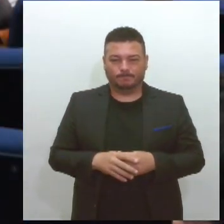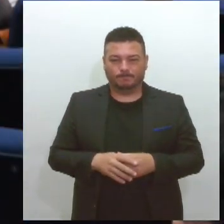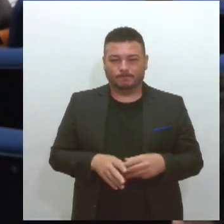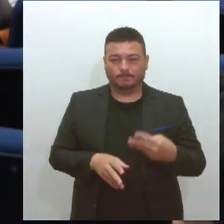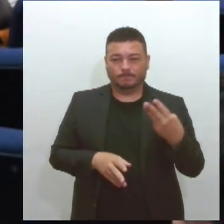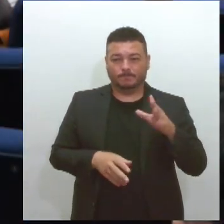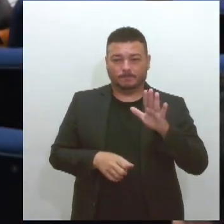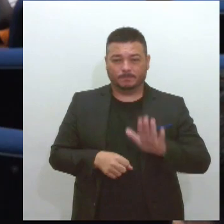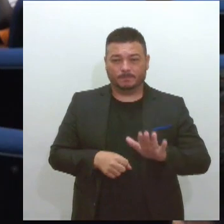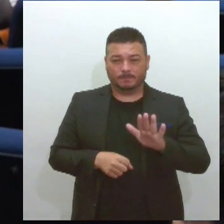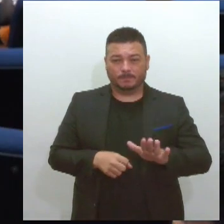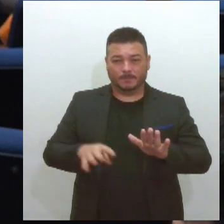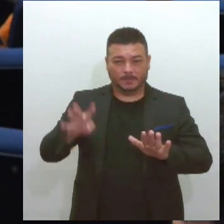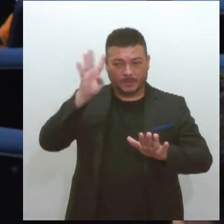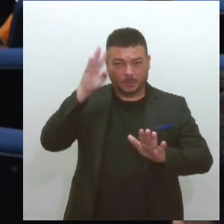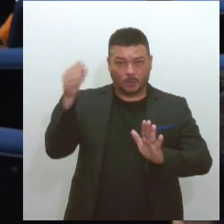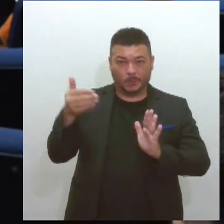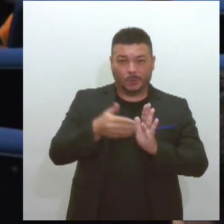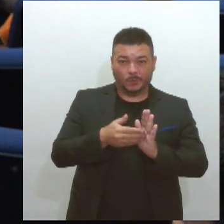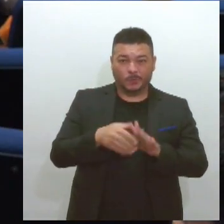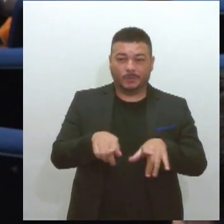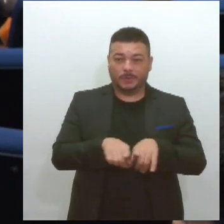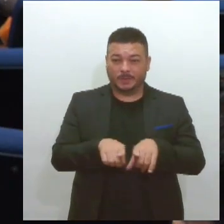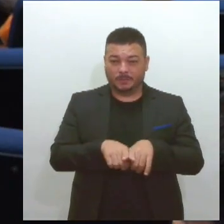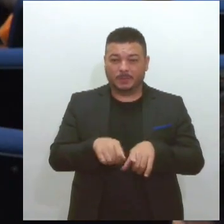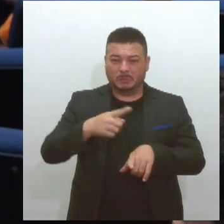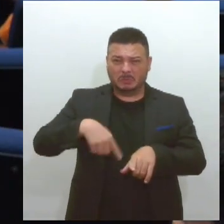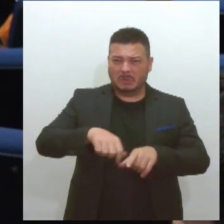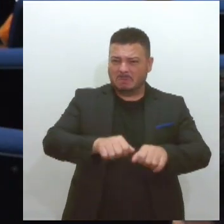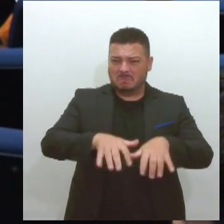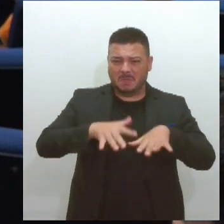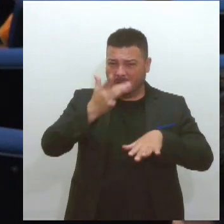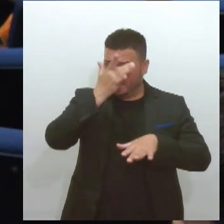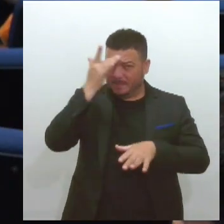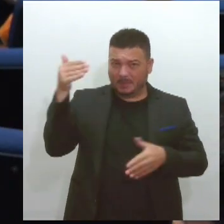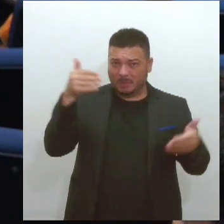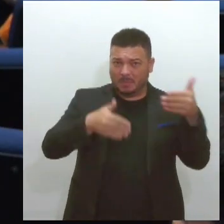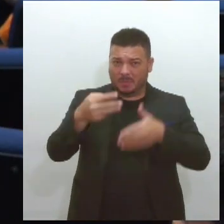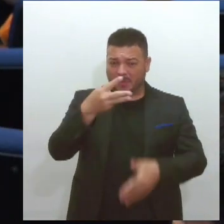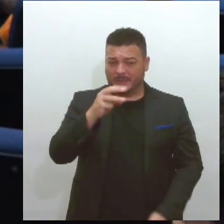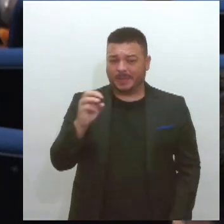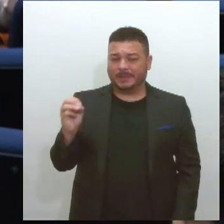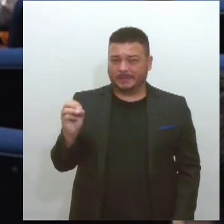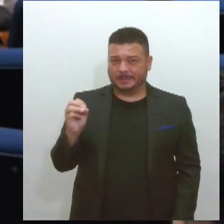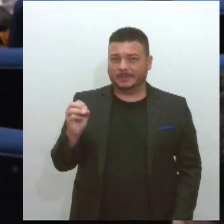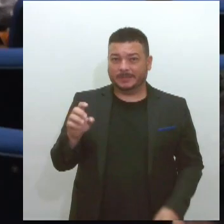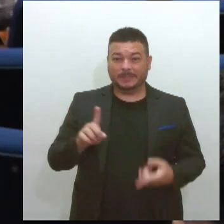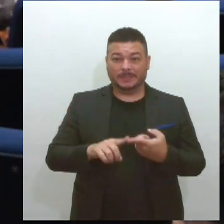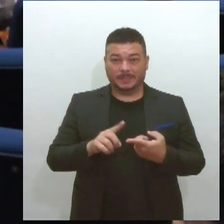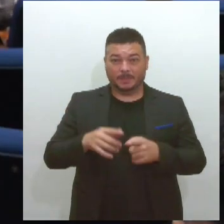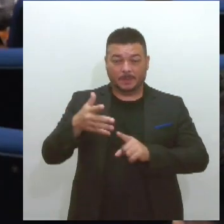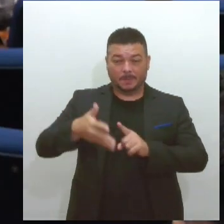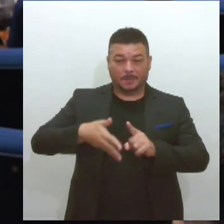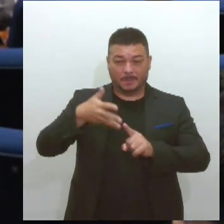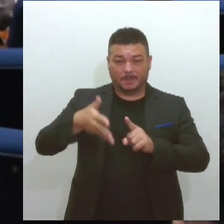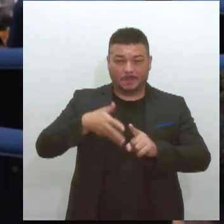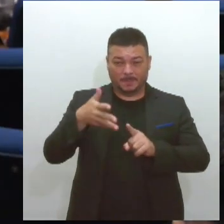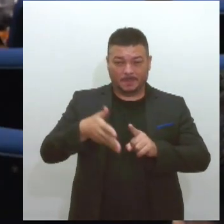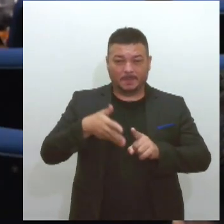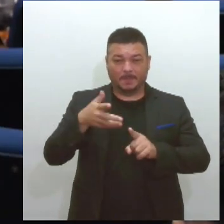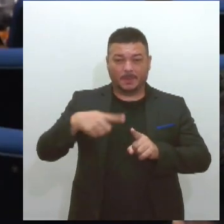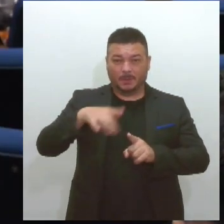-feira até o momento, passaram por aqui mais de 300 pessoas. Além dos palestrantes e dos inscritos